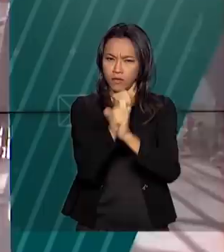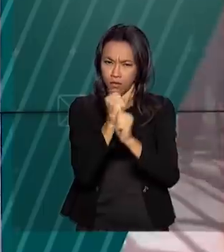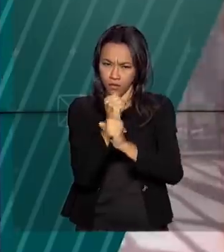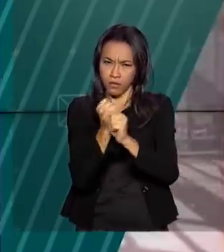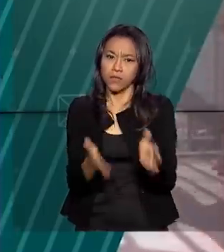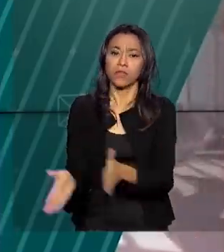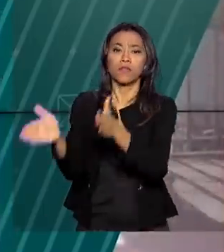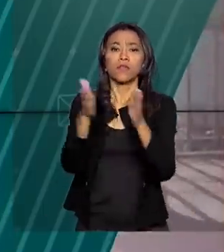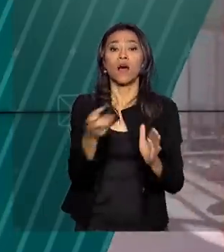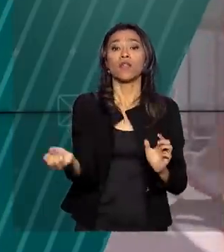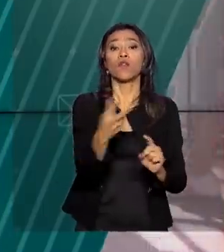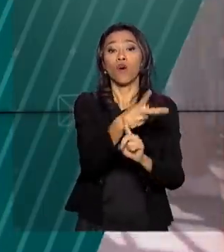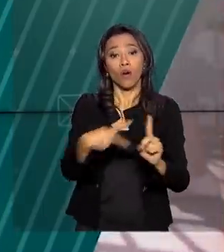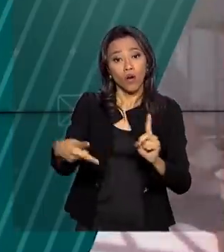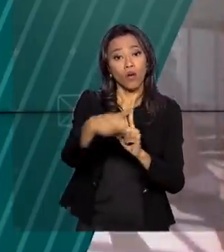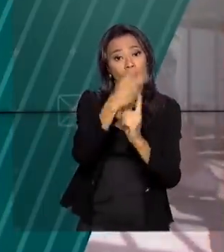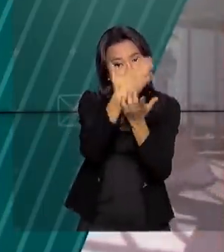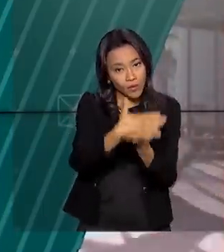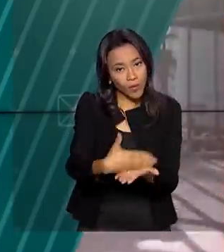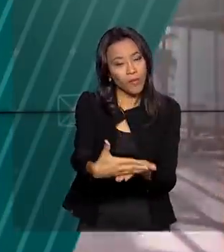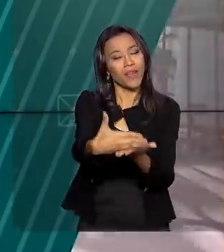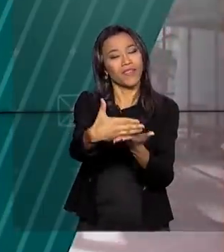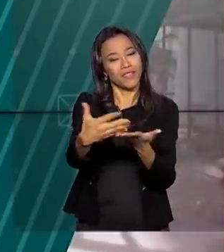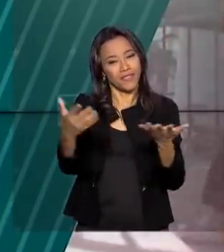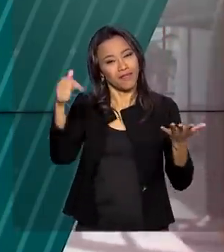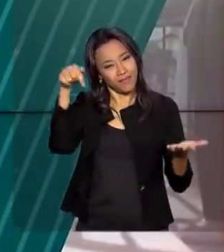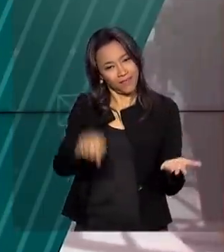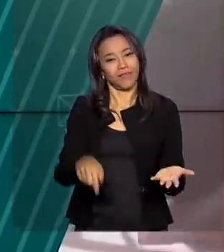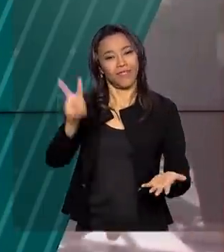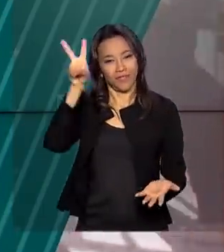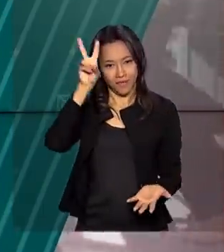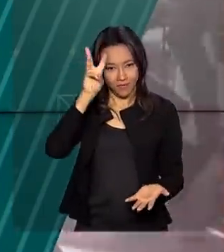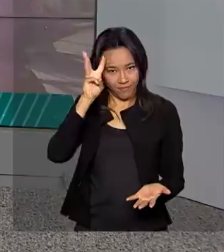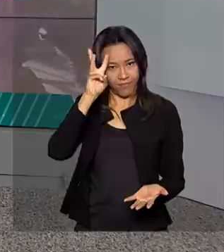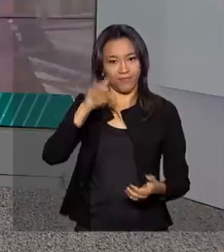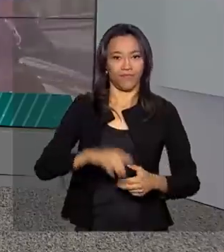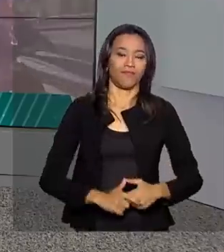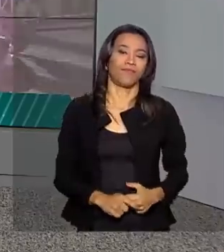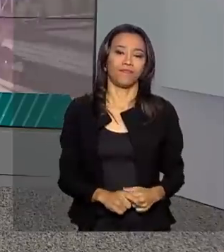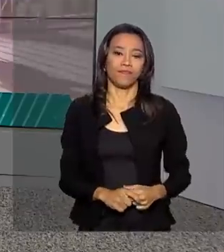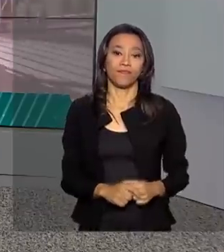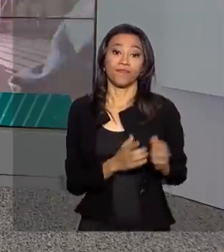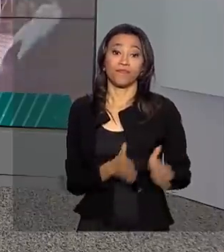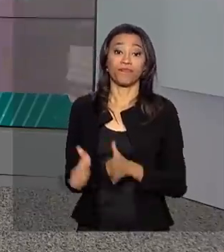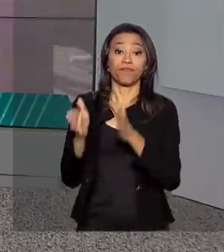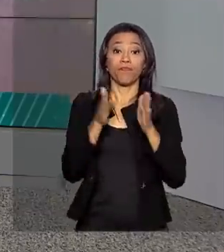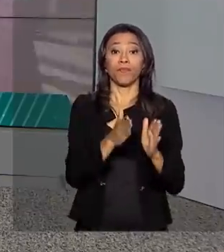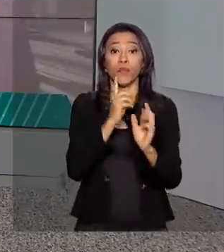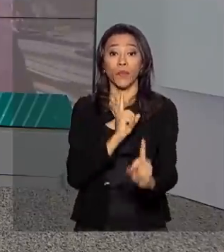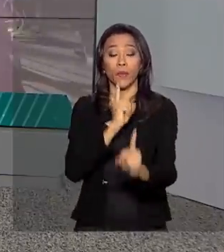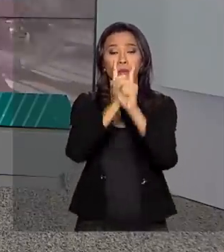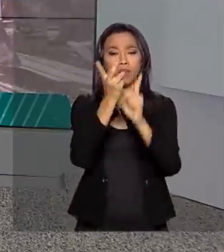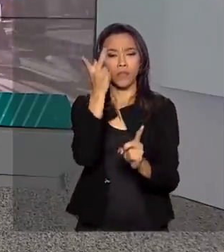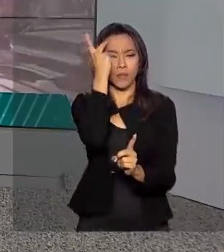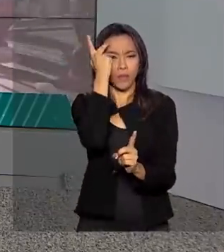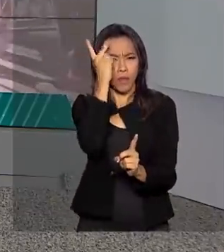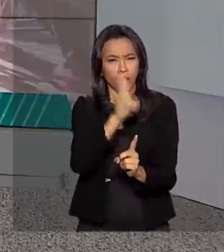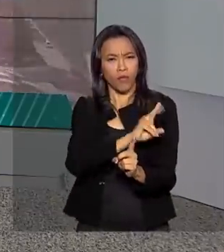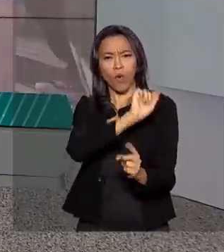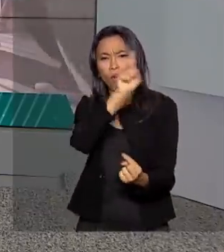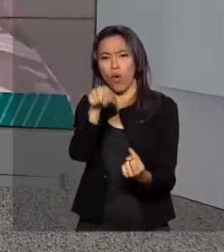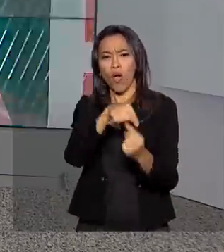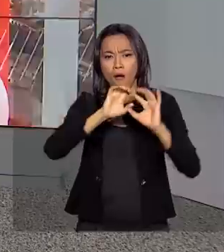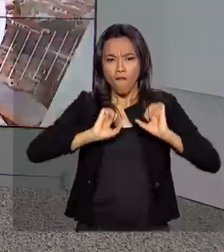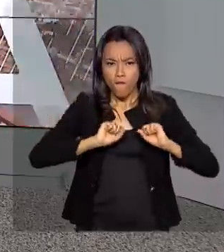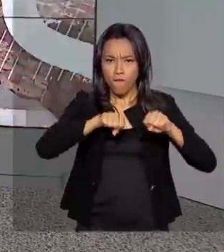A nova Previdência entra em vigor a partir desta terça-feira. O encontro em São Paulo deve fortalecer